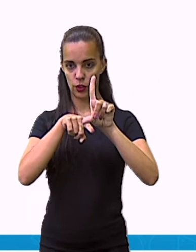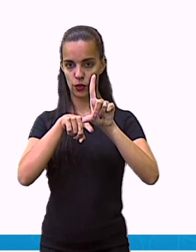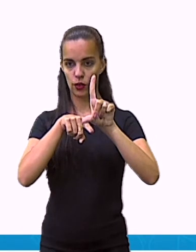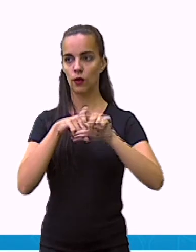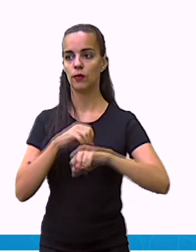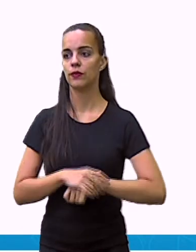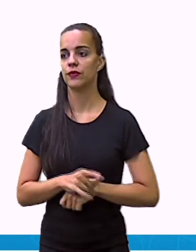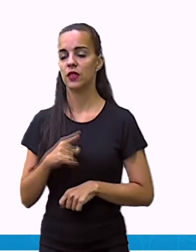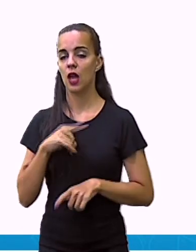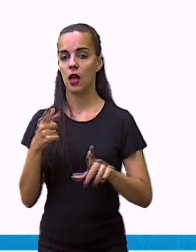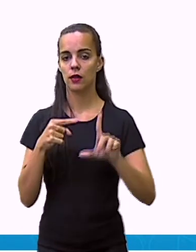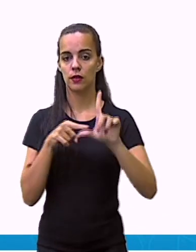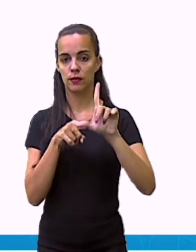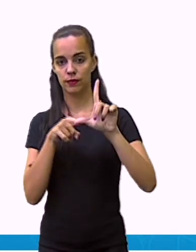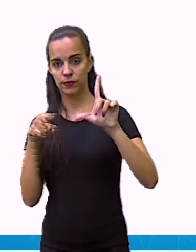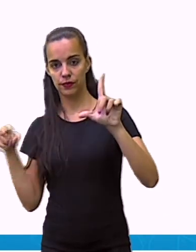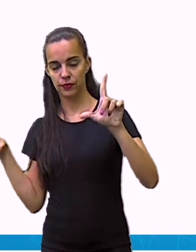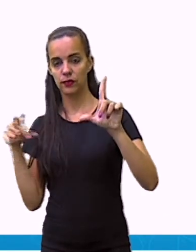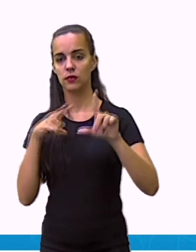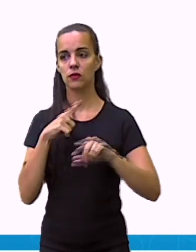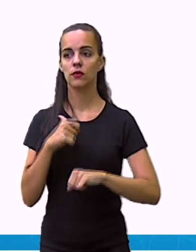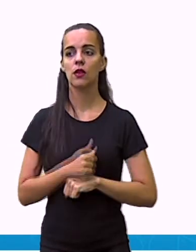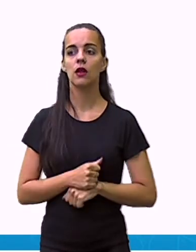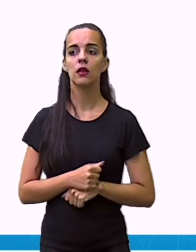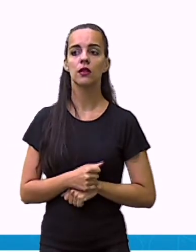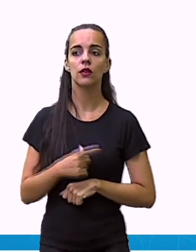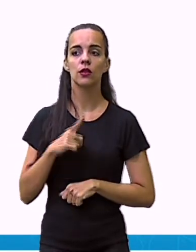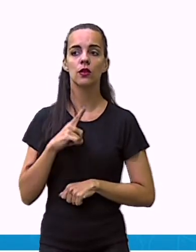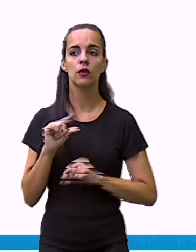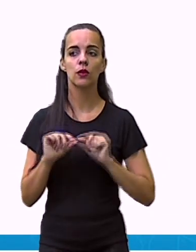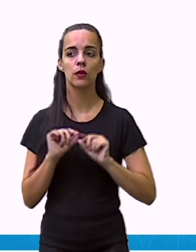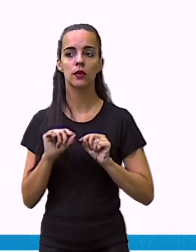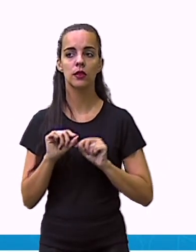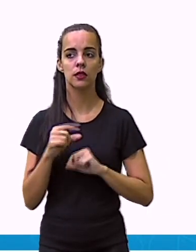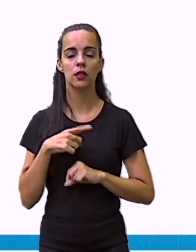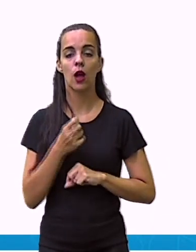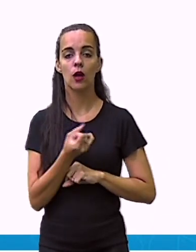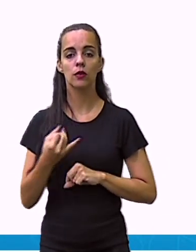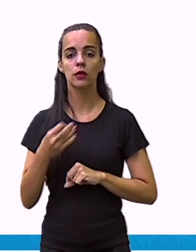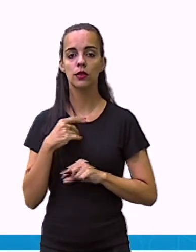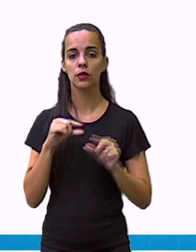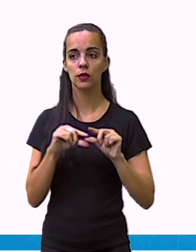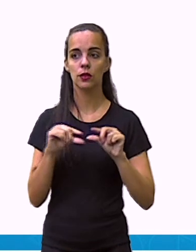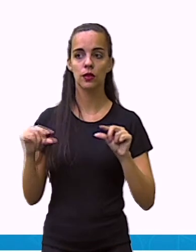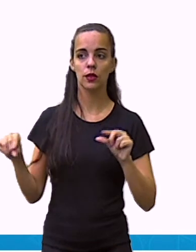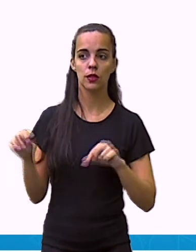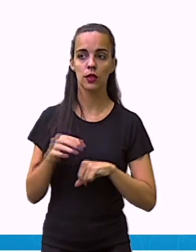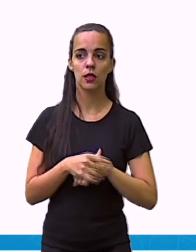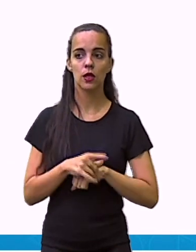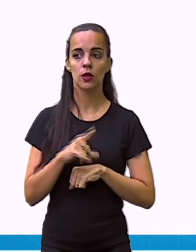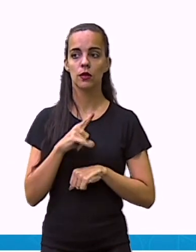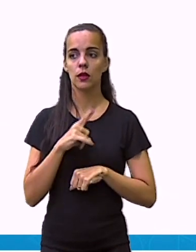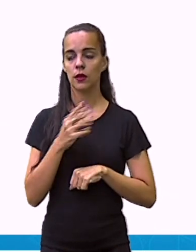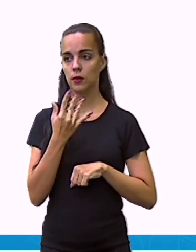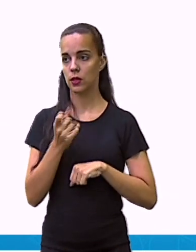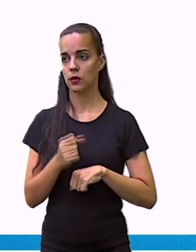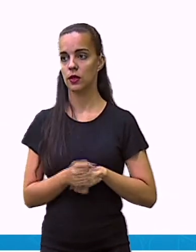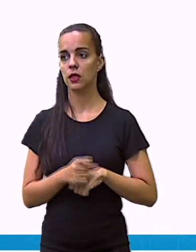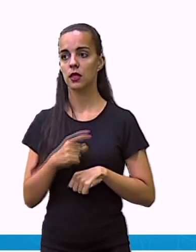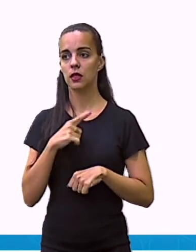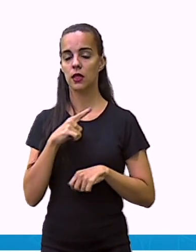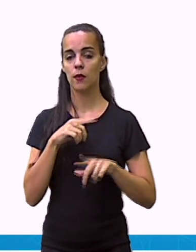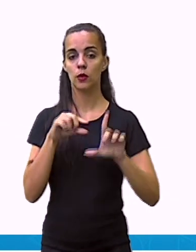Colocamos os animais que foram pesquisados. Colocamos aqui, então, as nossas colunas com as